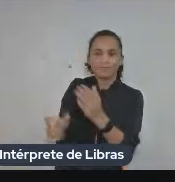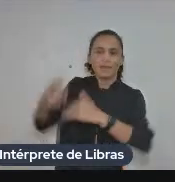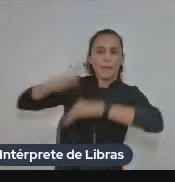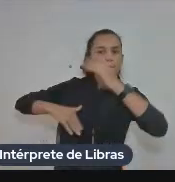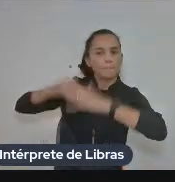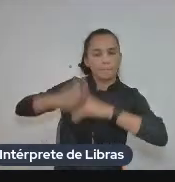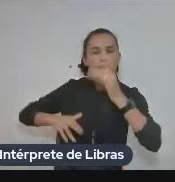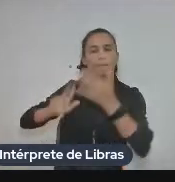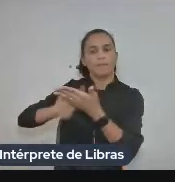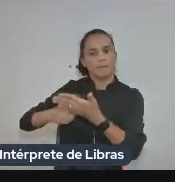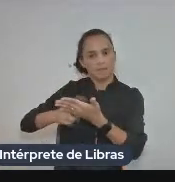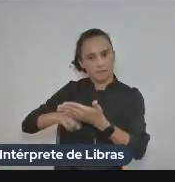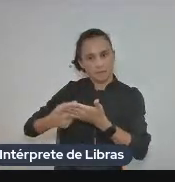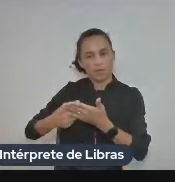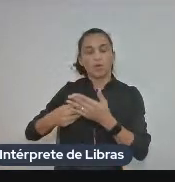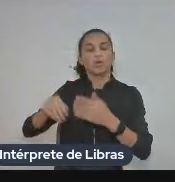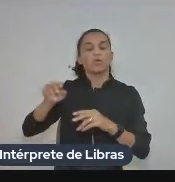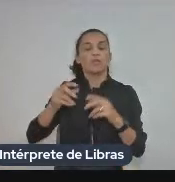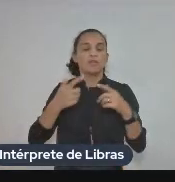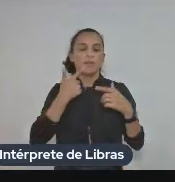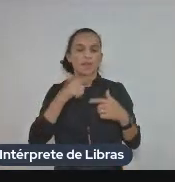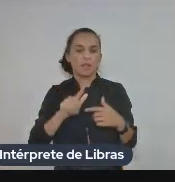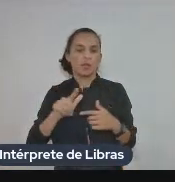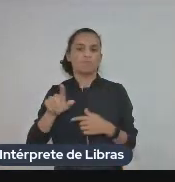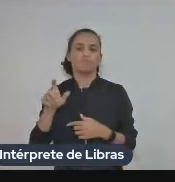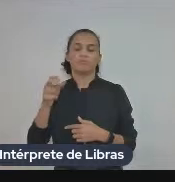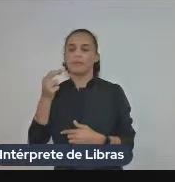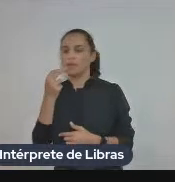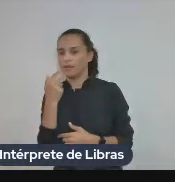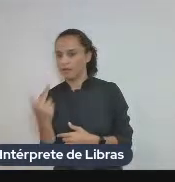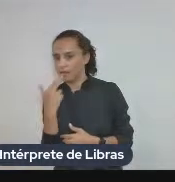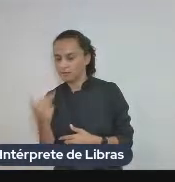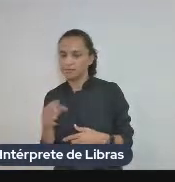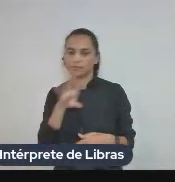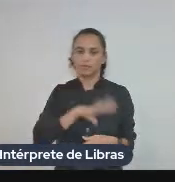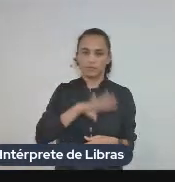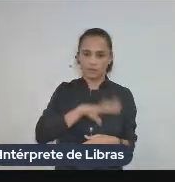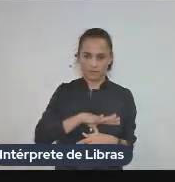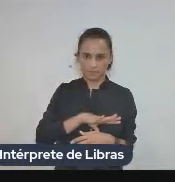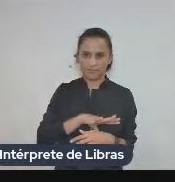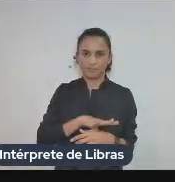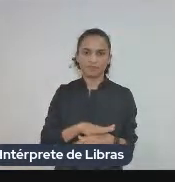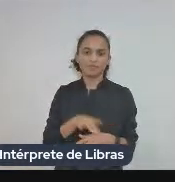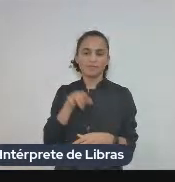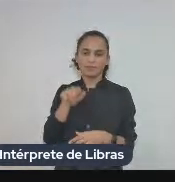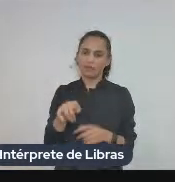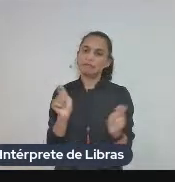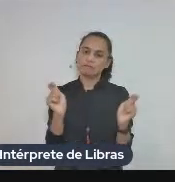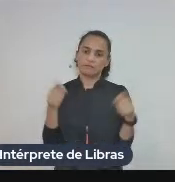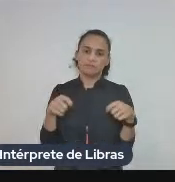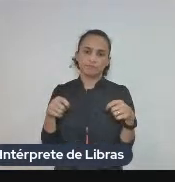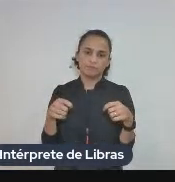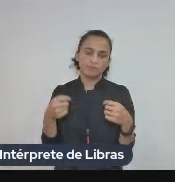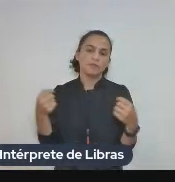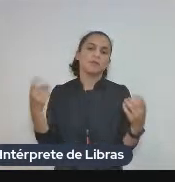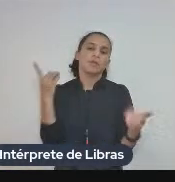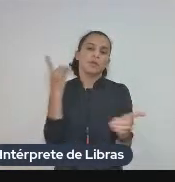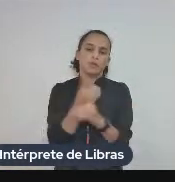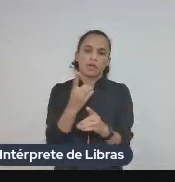textos culinários efeitos culinários e nele nós podemos encontrar tudo isso todas essas